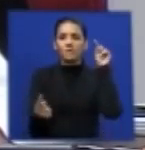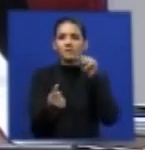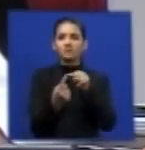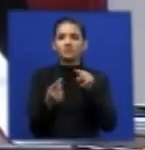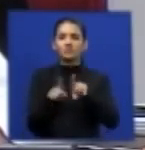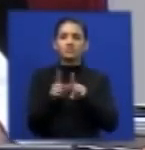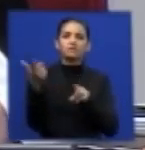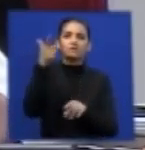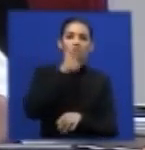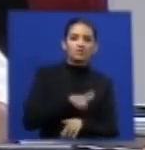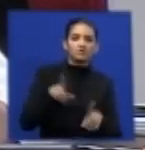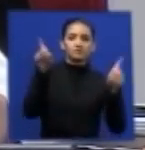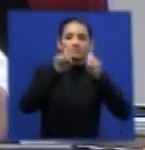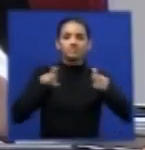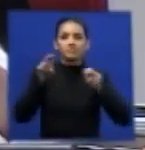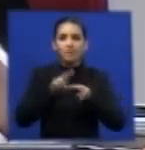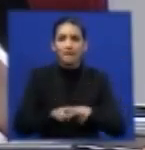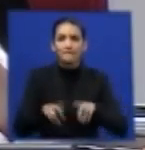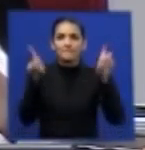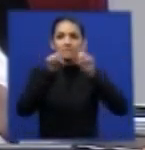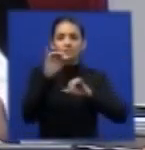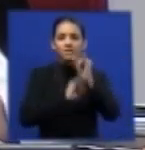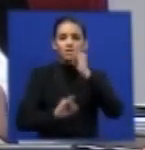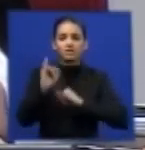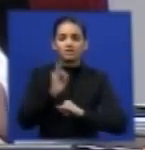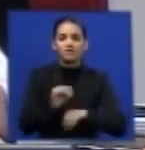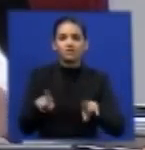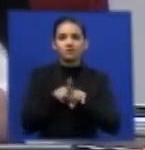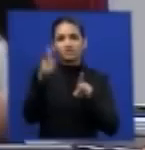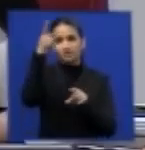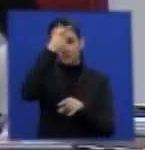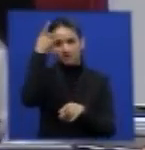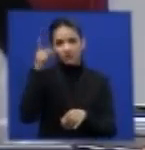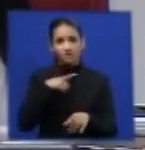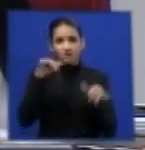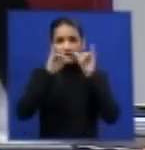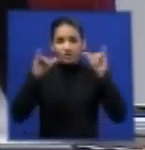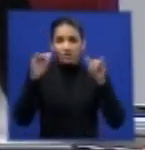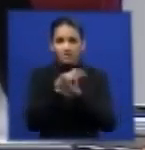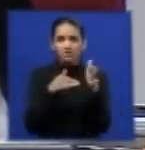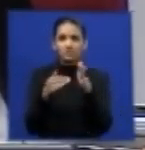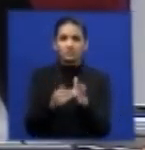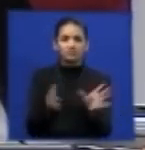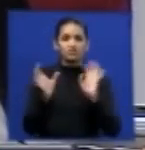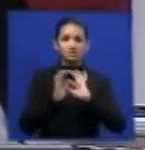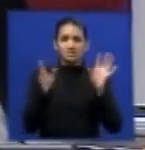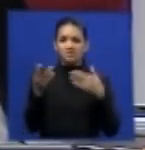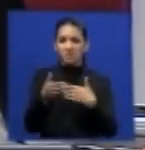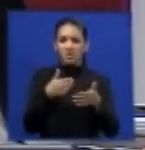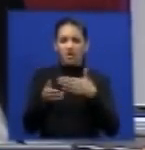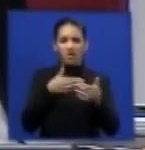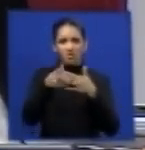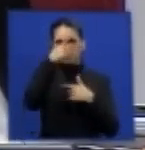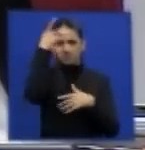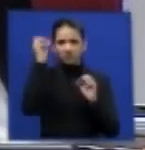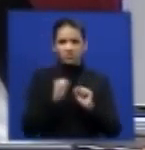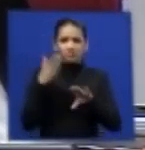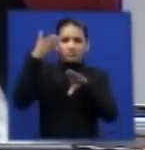todos os documentos para que as petições as informações os memoriais fiquem disponíveis a qualquer cidadão brasileiro